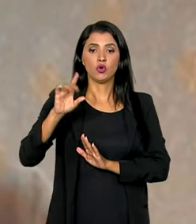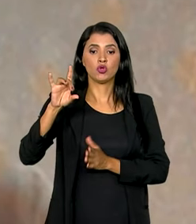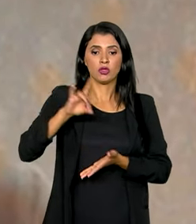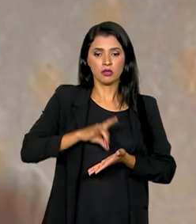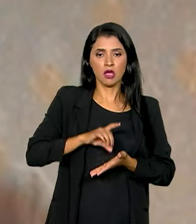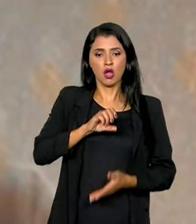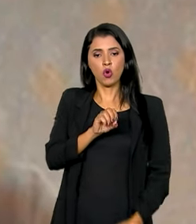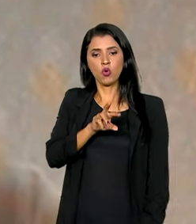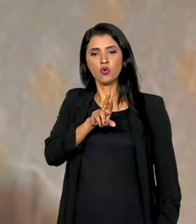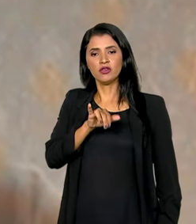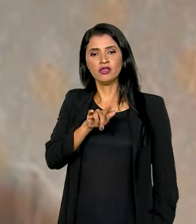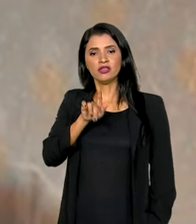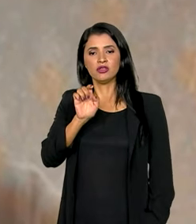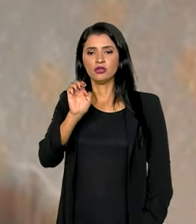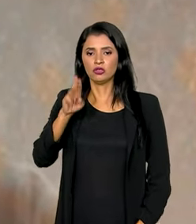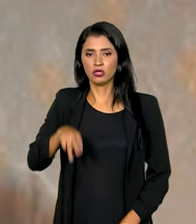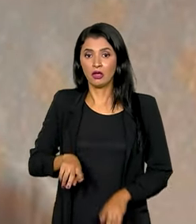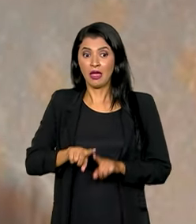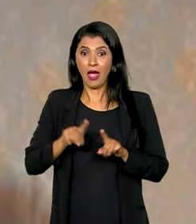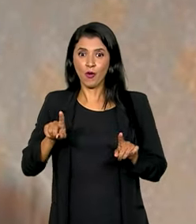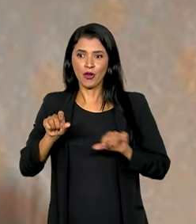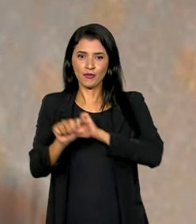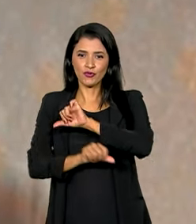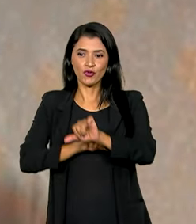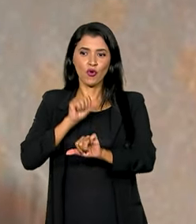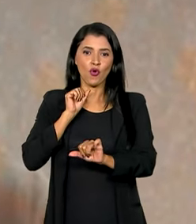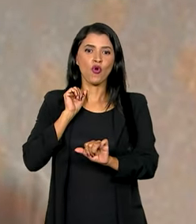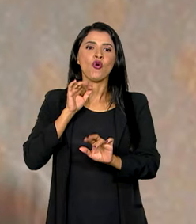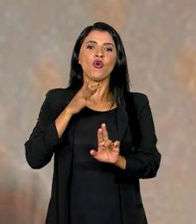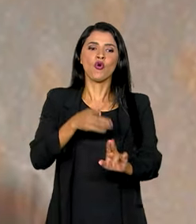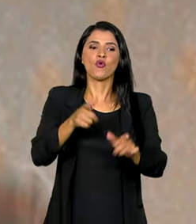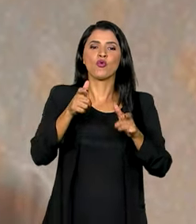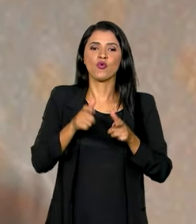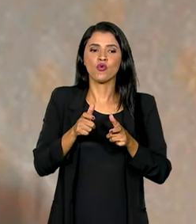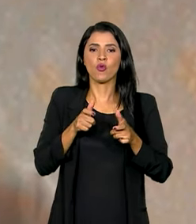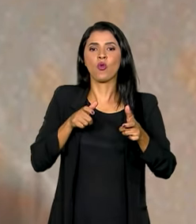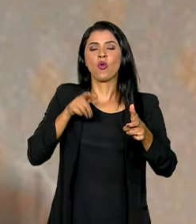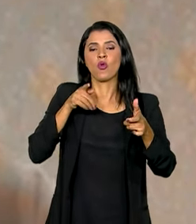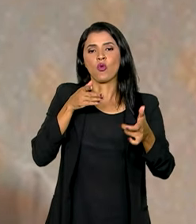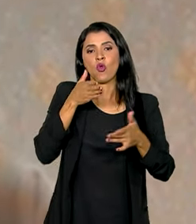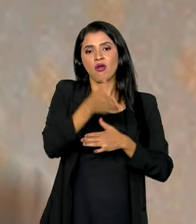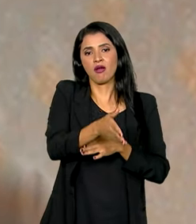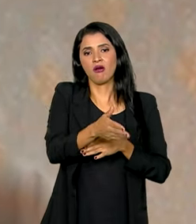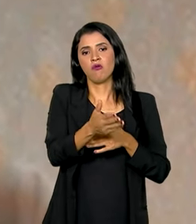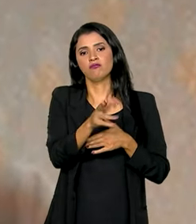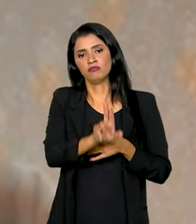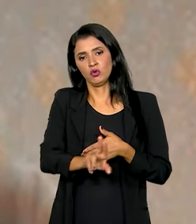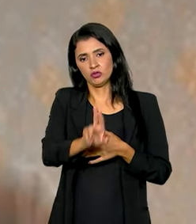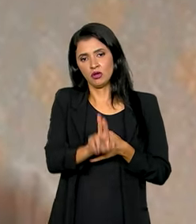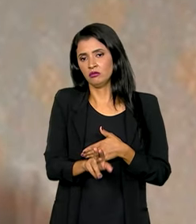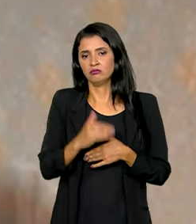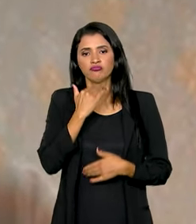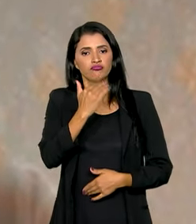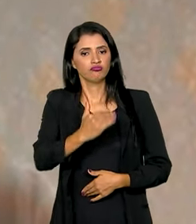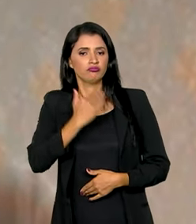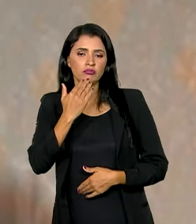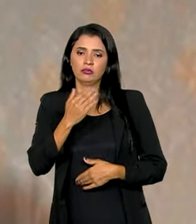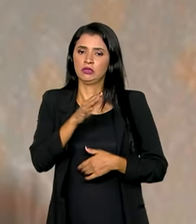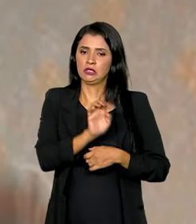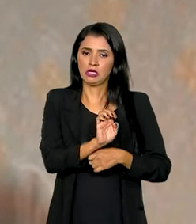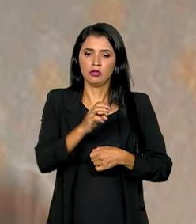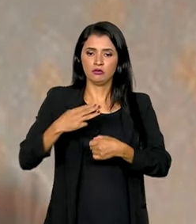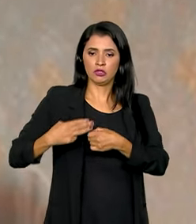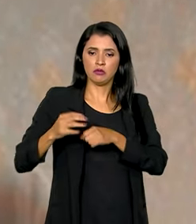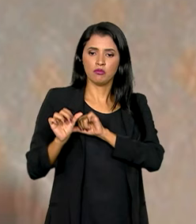Uma vez que a tributação vá para o destino, ela pertence ao destino, não adianta um estado e um município